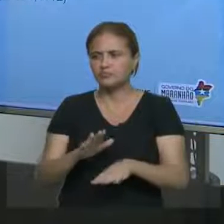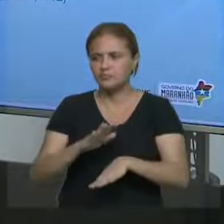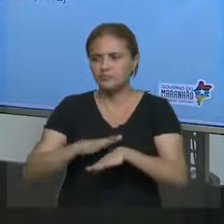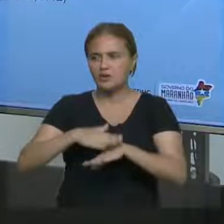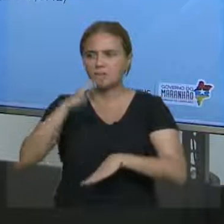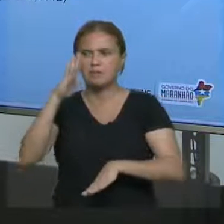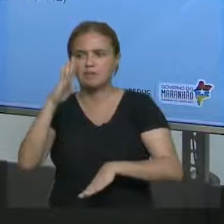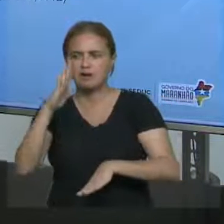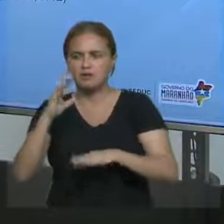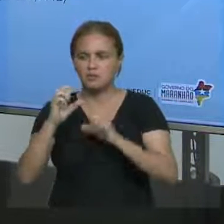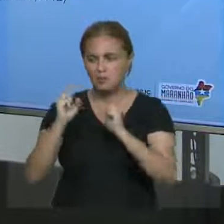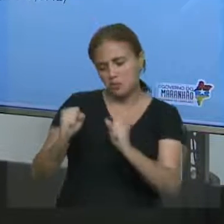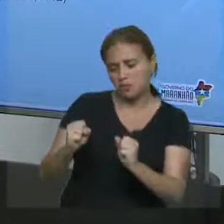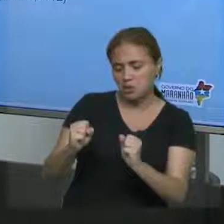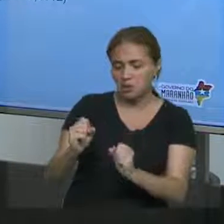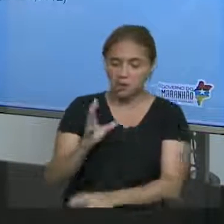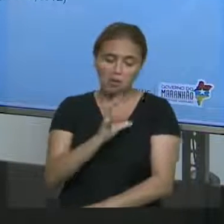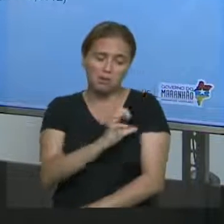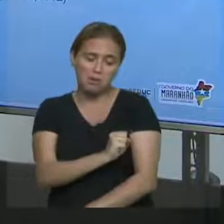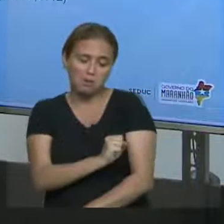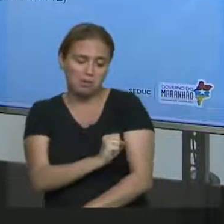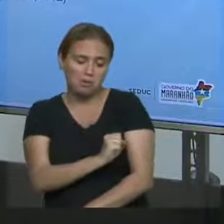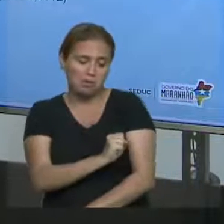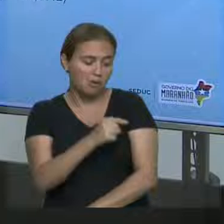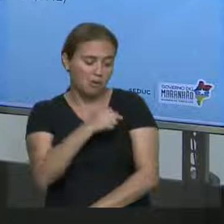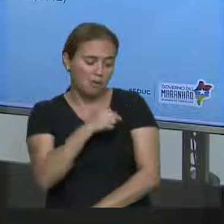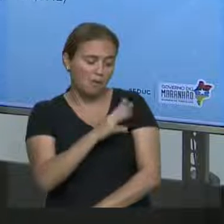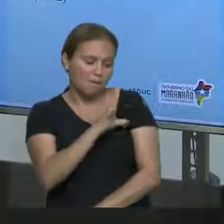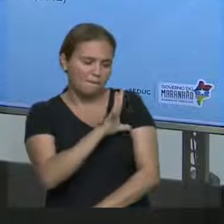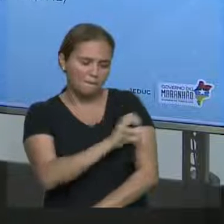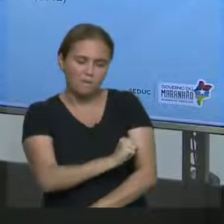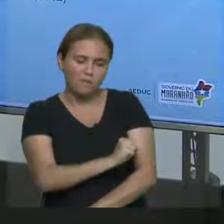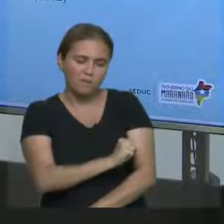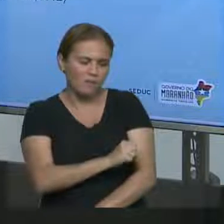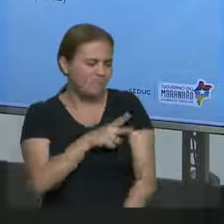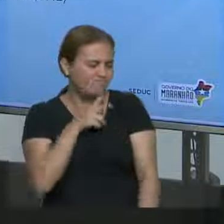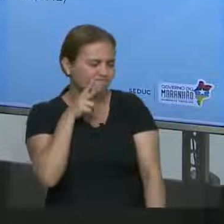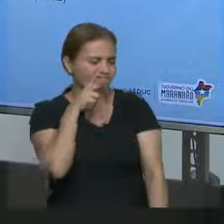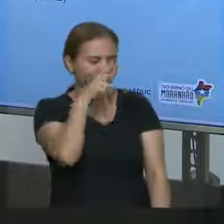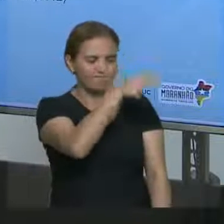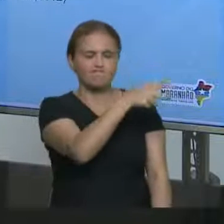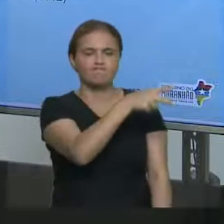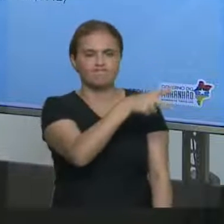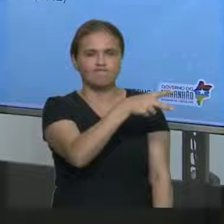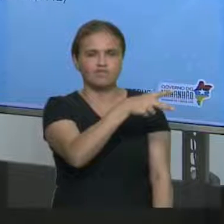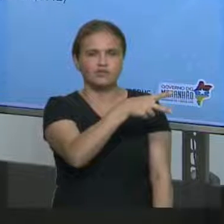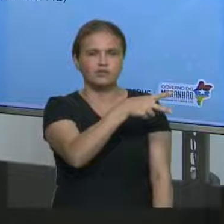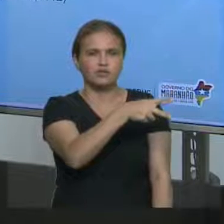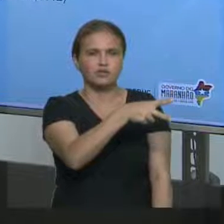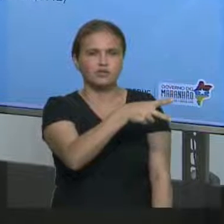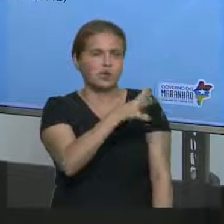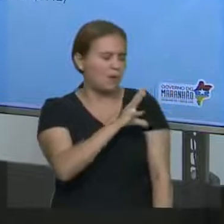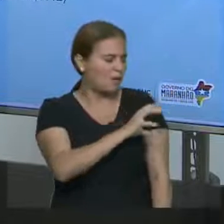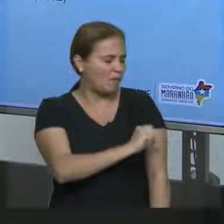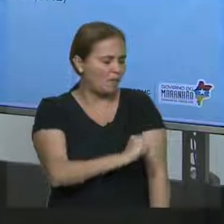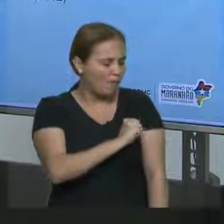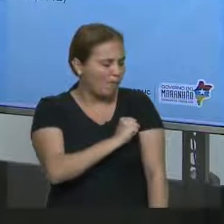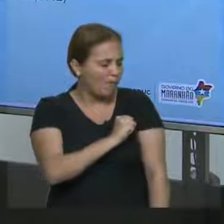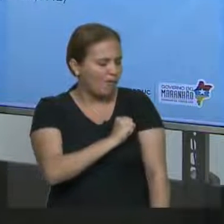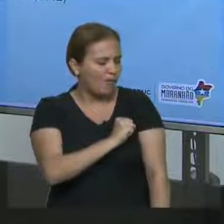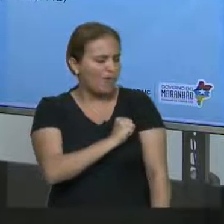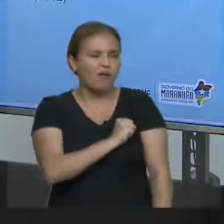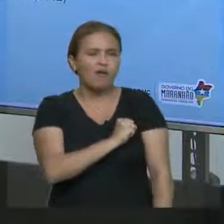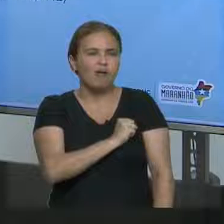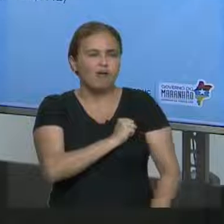É o poder ou o amor? O amor. Quer dizer, ele fala do poder do amor. O poder do amor deve ser maior